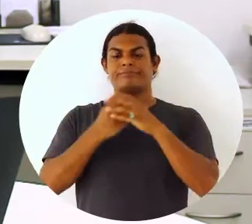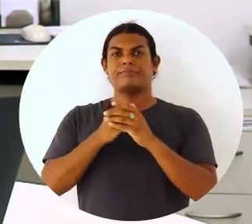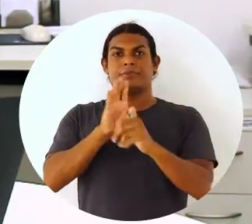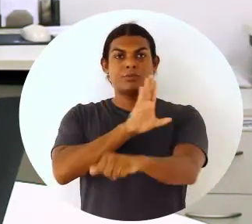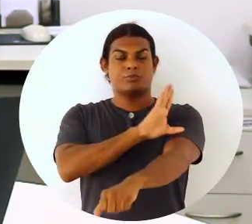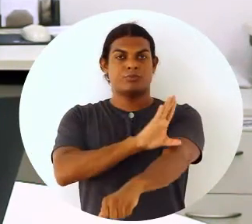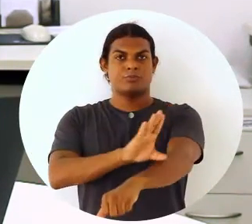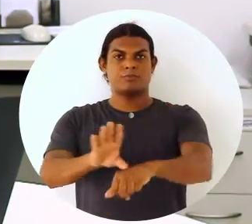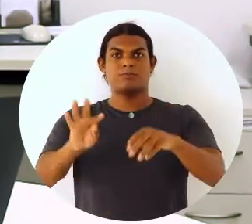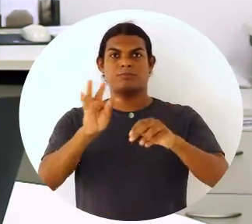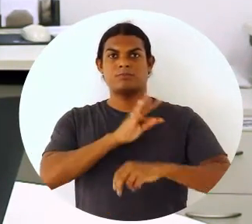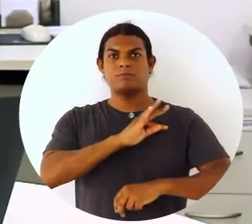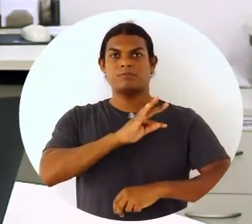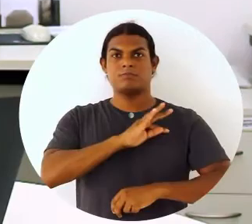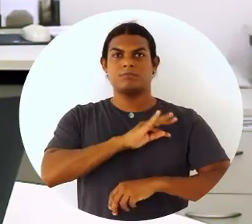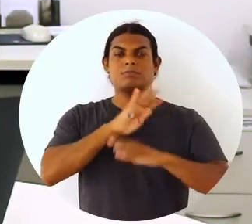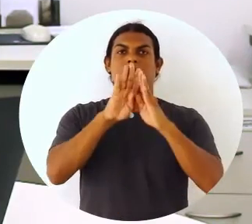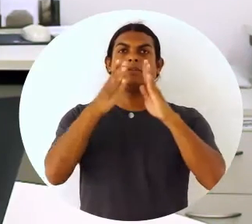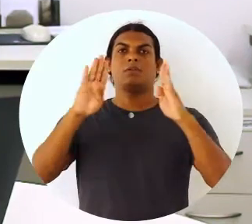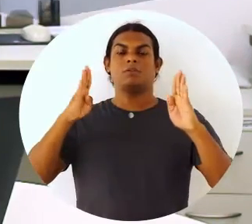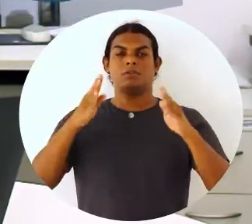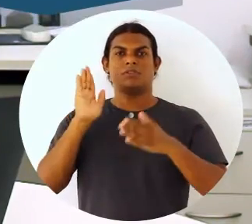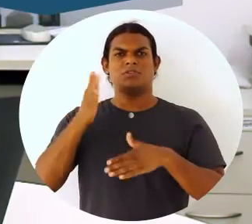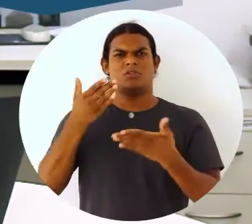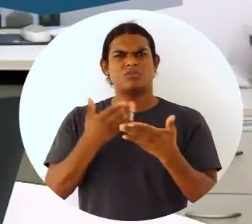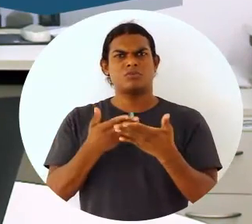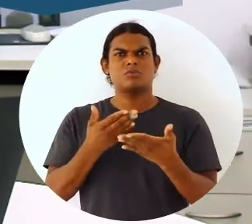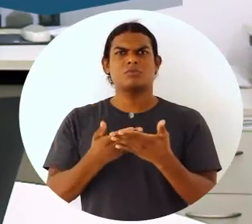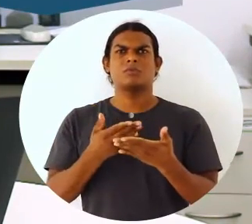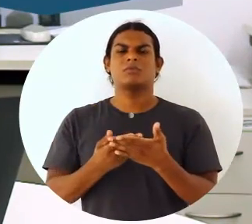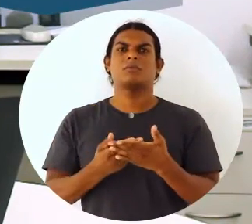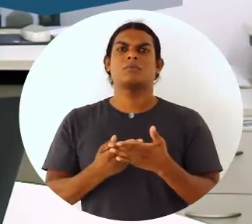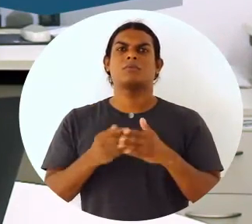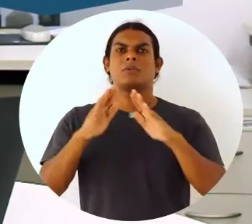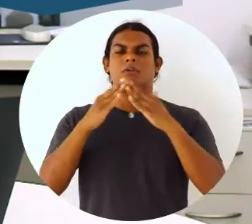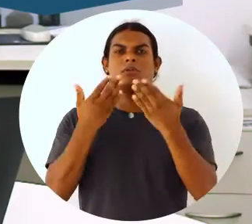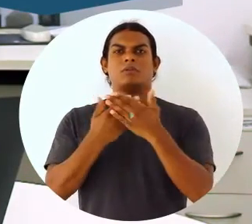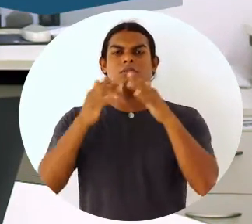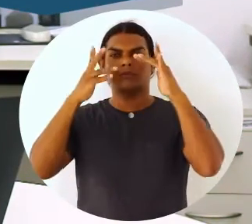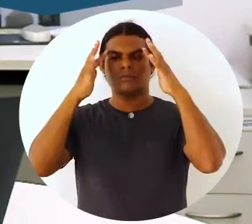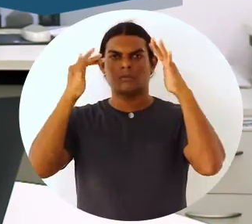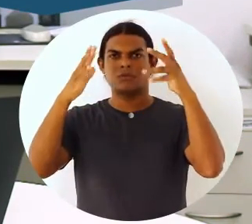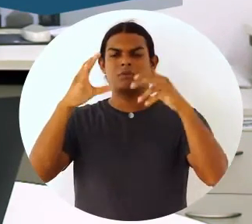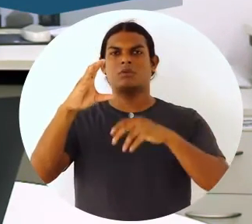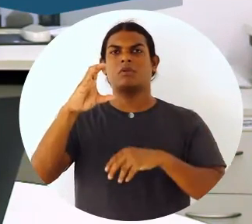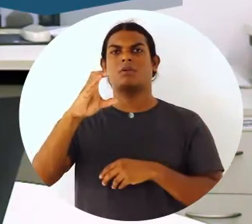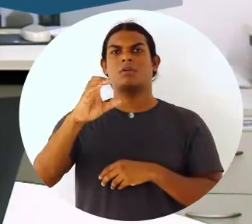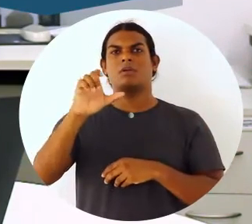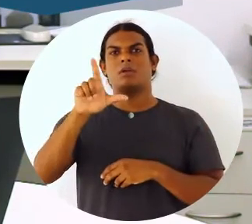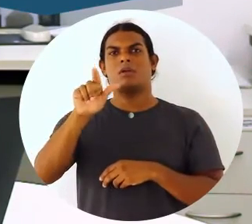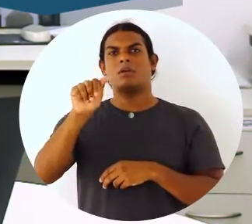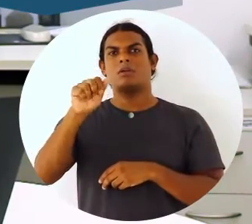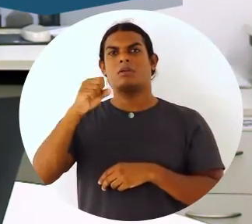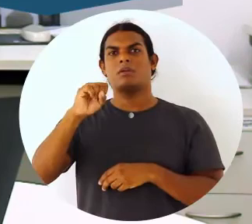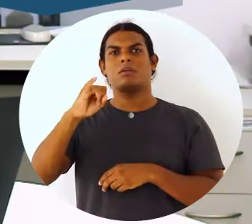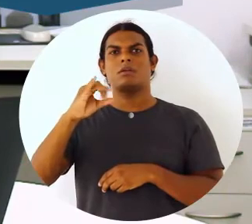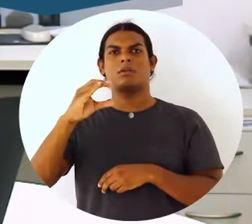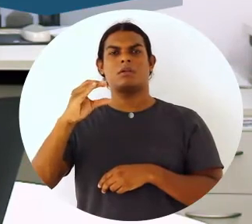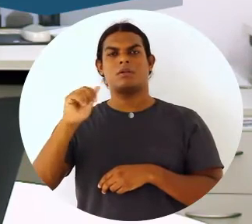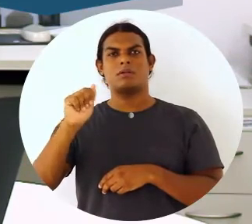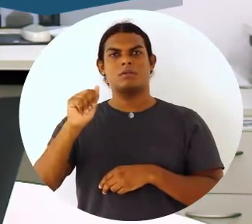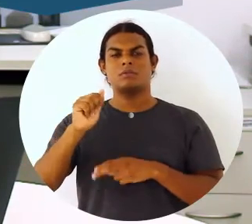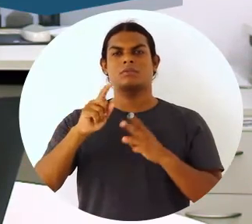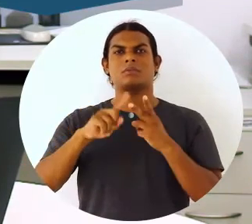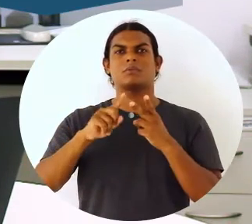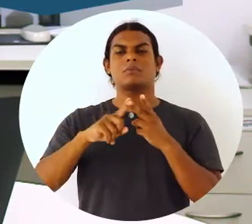biblioteca. Vimos até então na primeira competência as teorias clássicas da administração, na segunda estudamos as